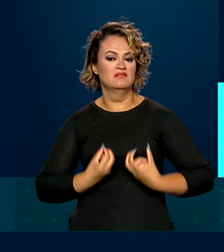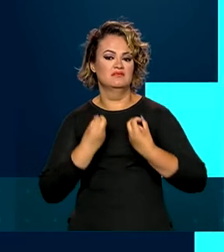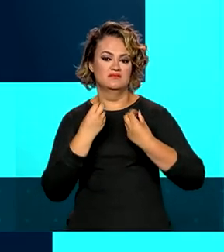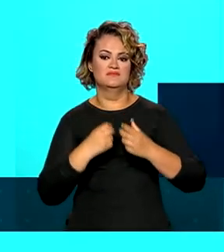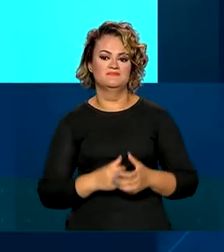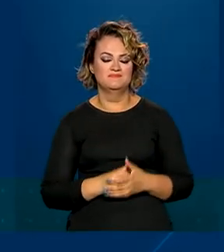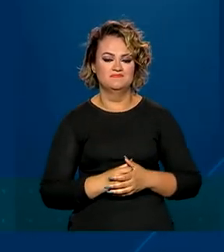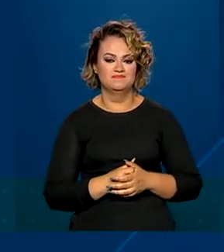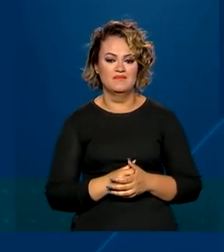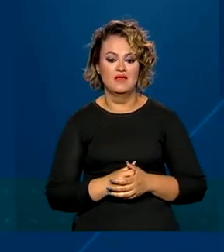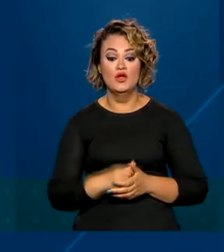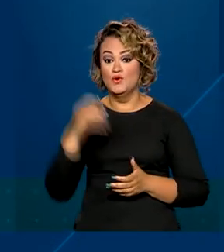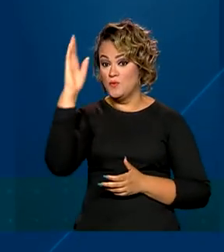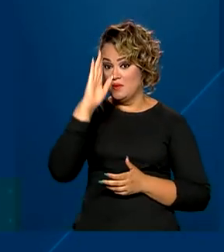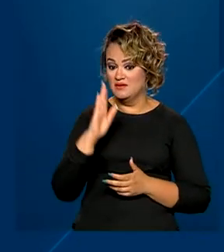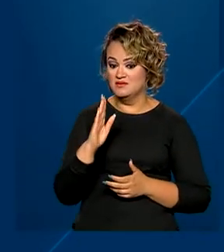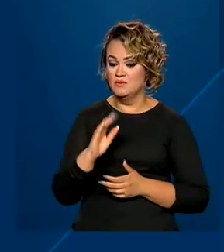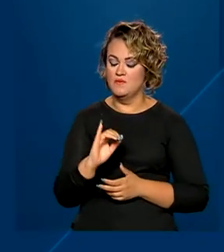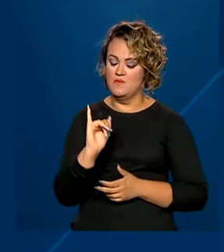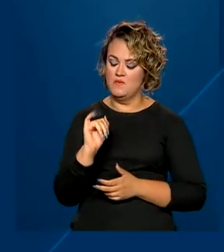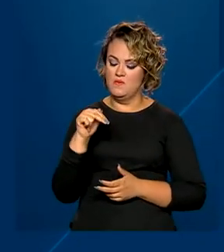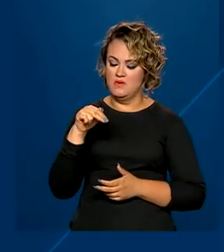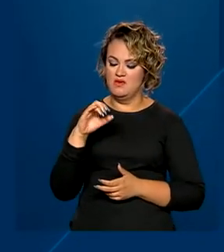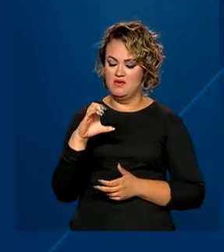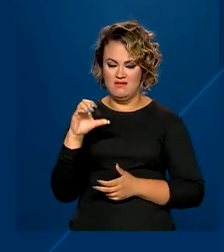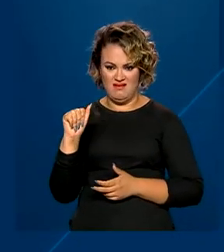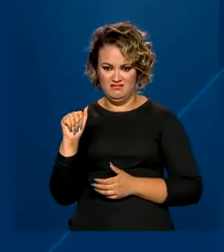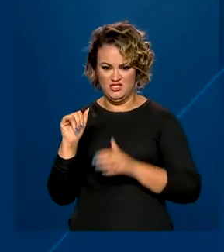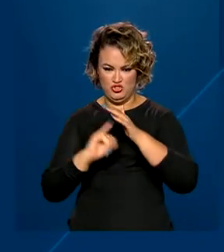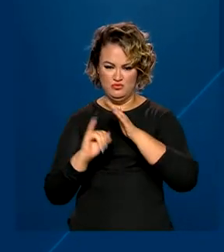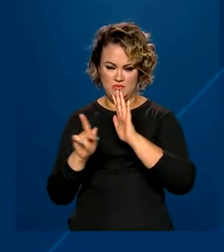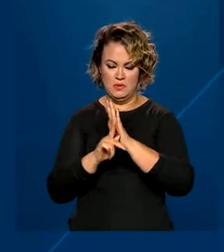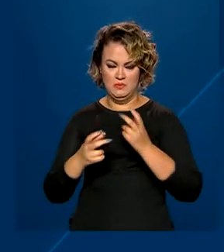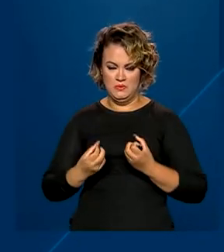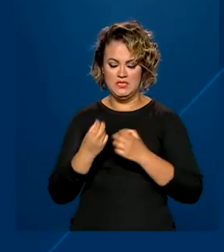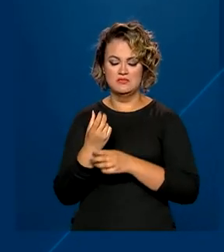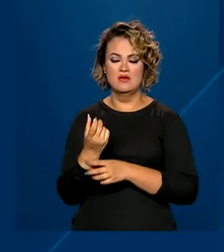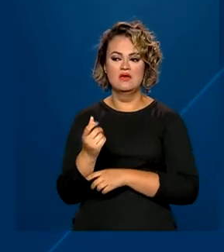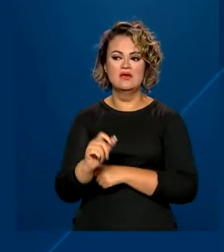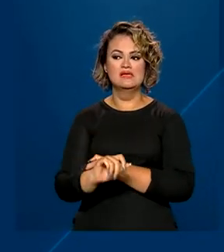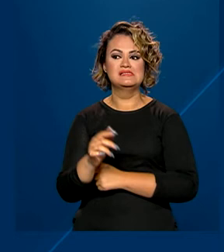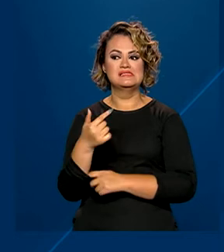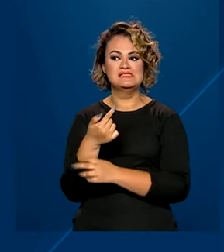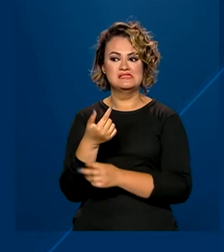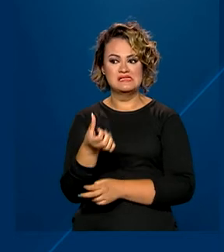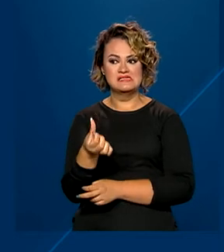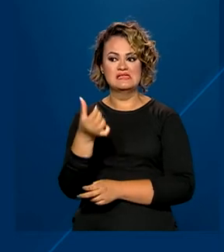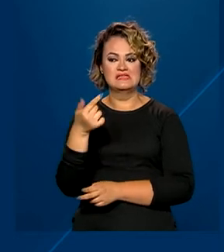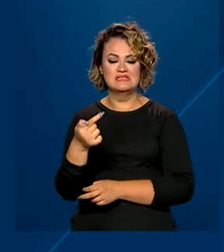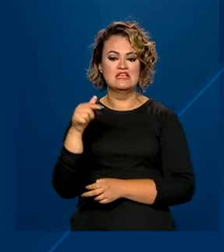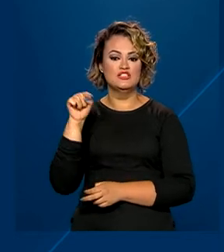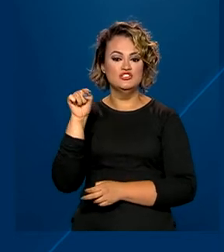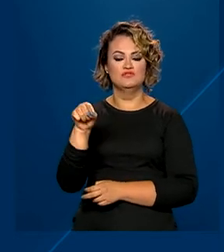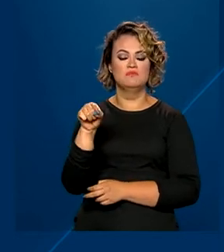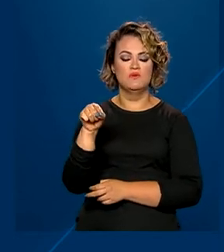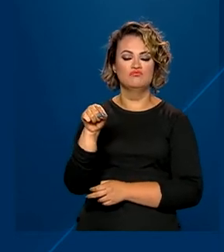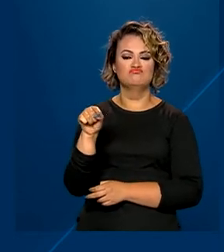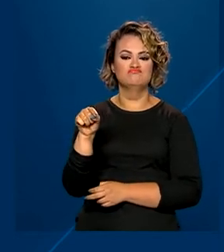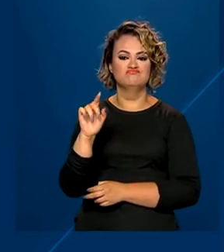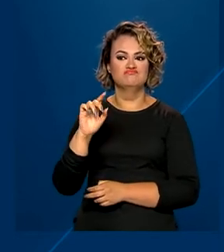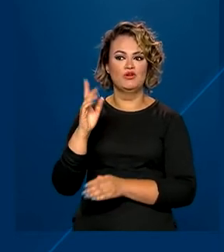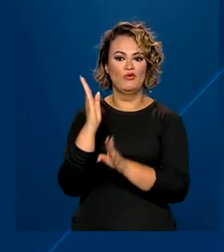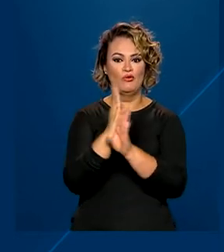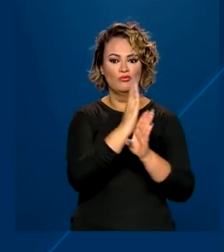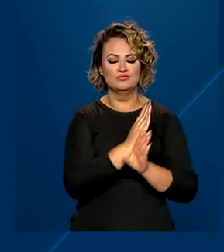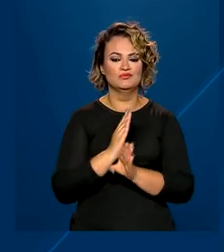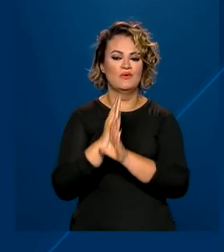No Brasil, de acordo com o Inca, Instituto Nacional de Câncer, foram mais de 66 mil novos casos de câncer de mama em